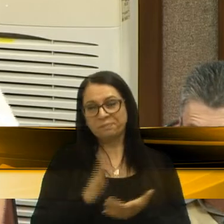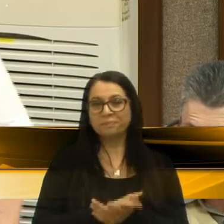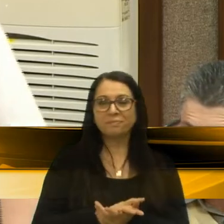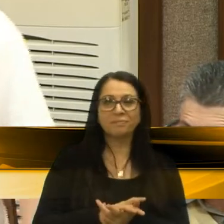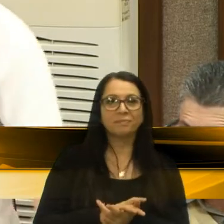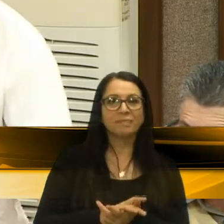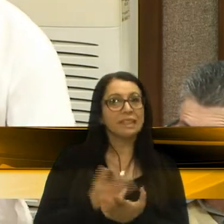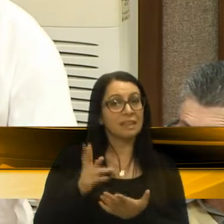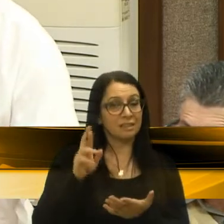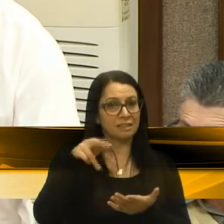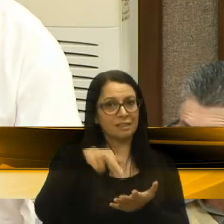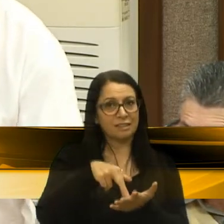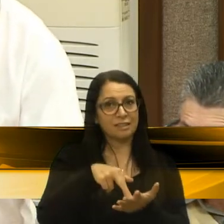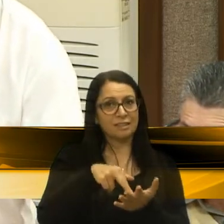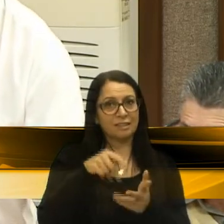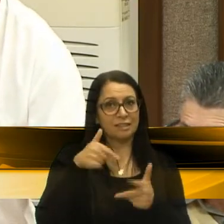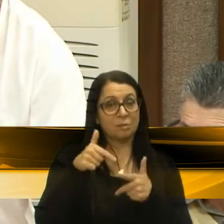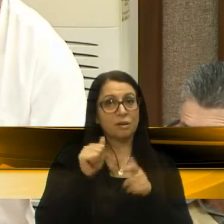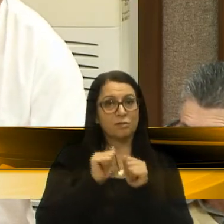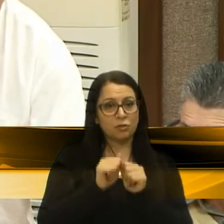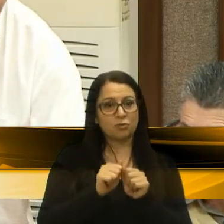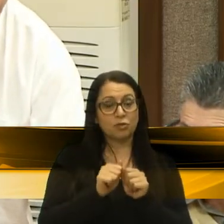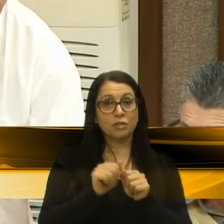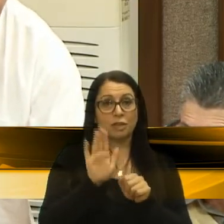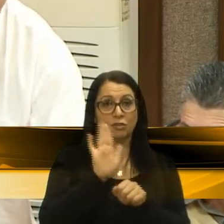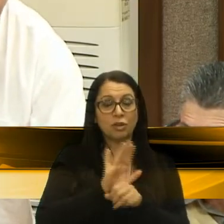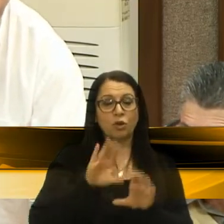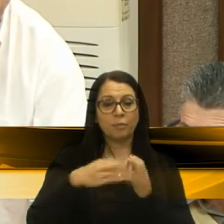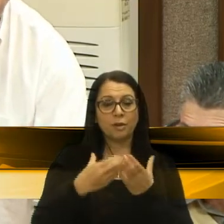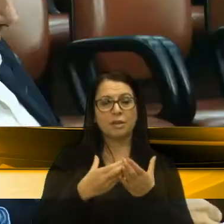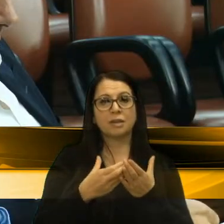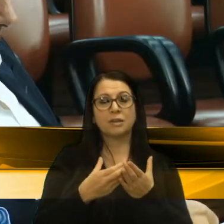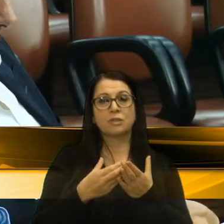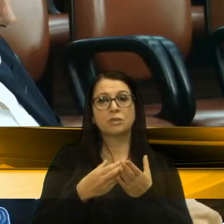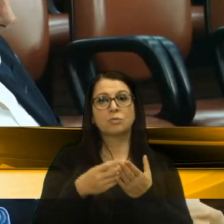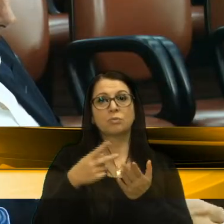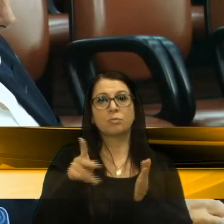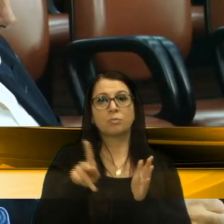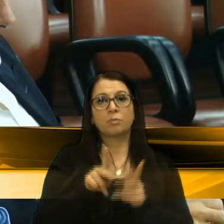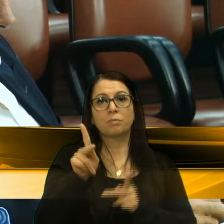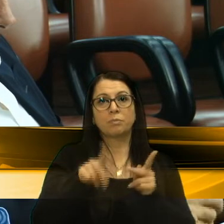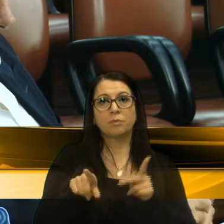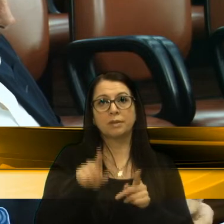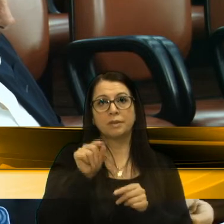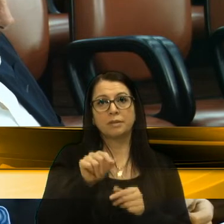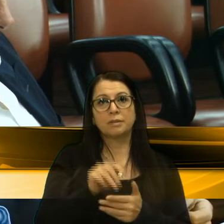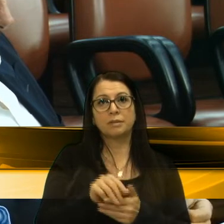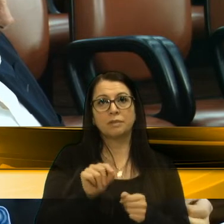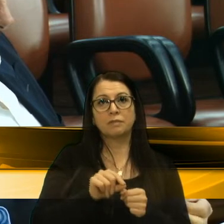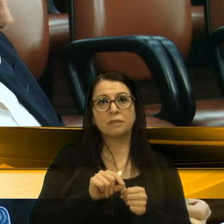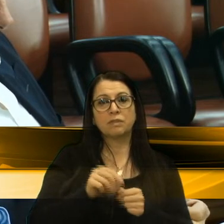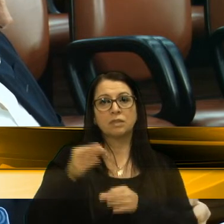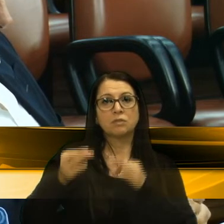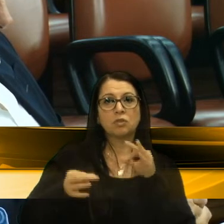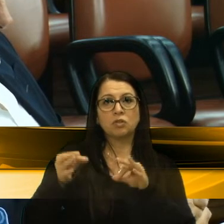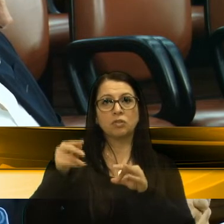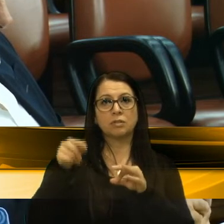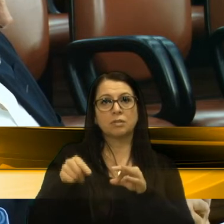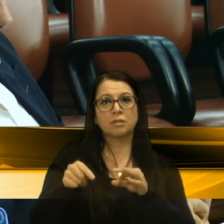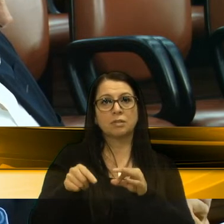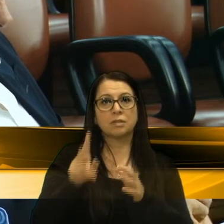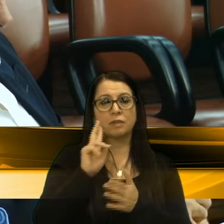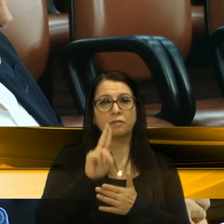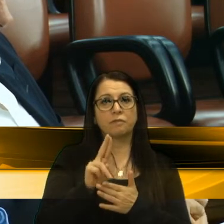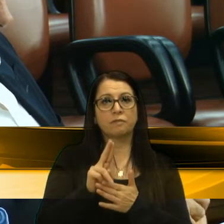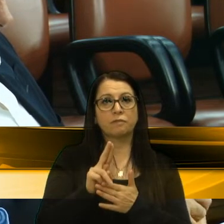na realidade, trabalhava para a comunidade com o seu veículo, né? Então, nesse sentido, a gente faz justiça aqui, e corrige